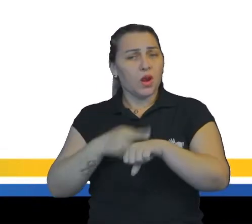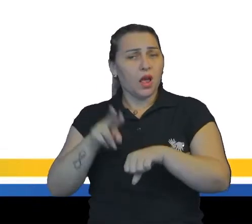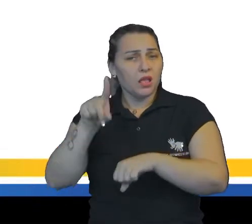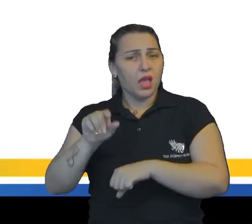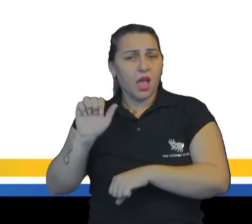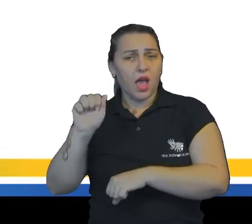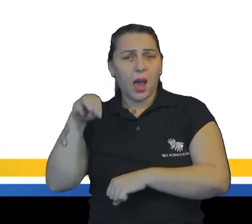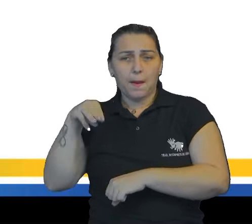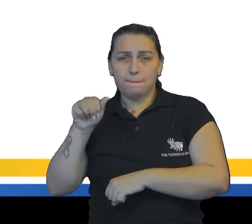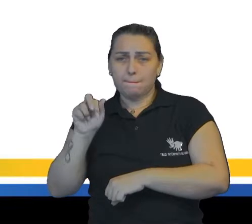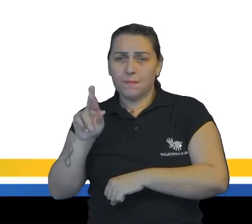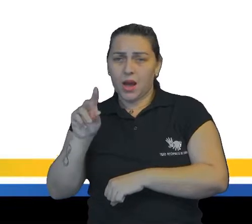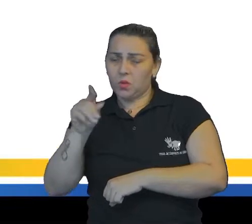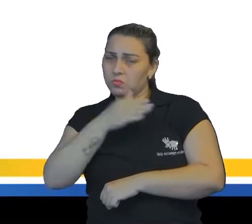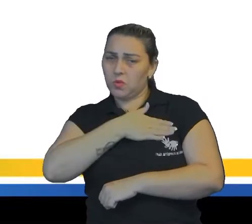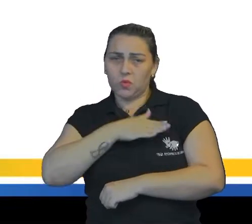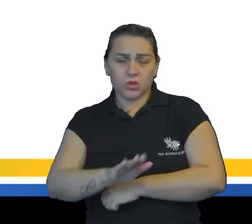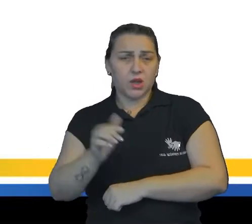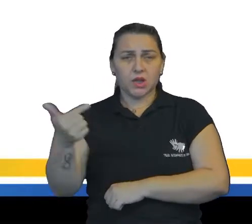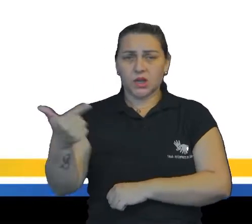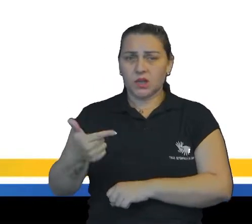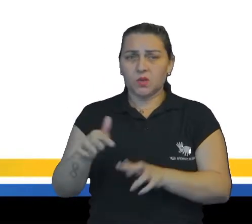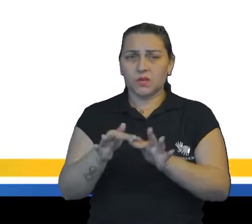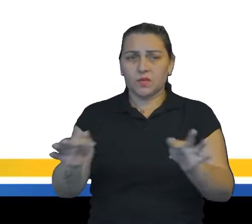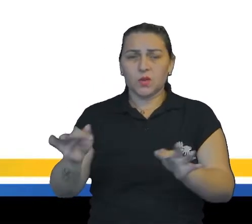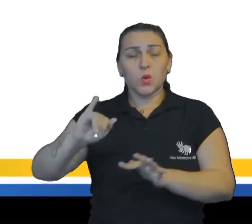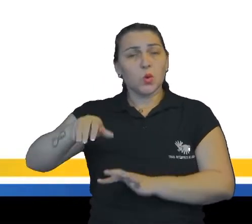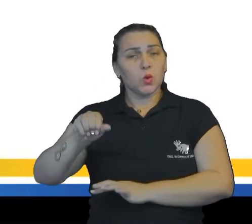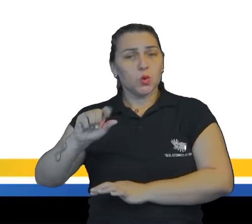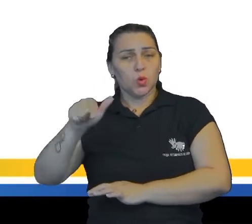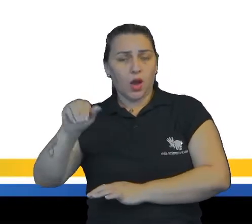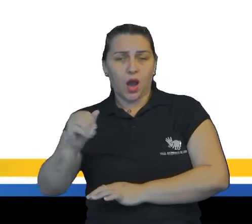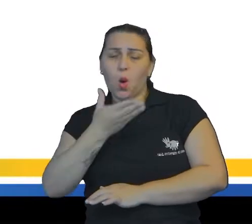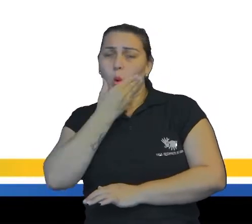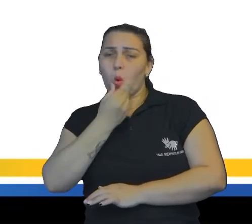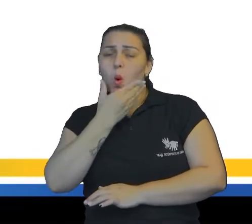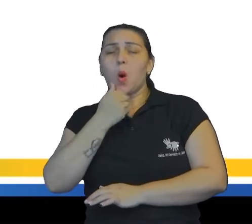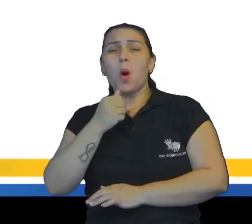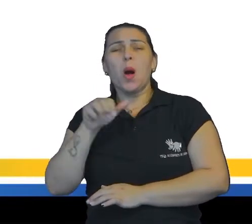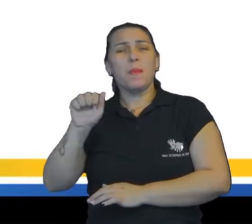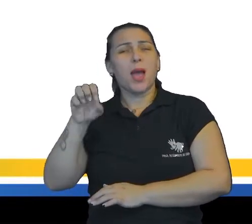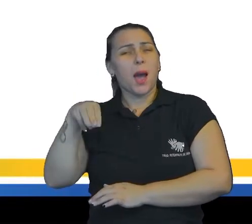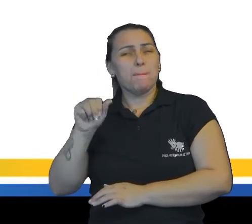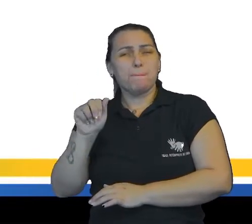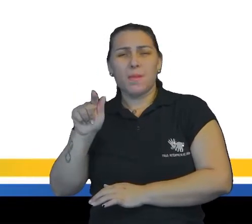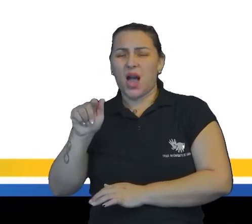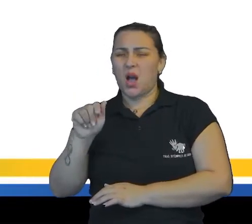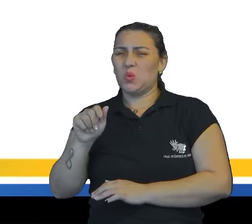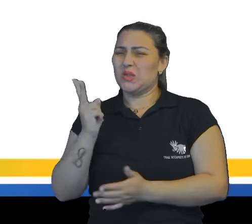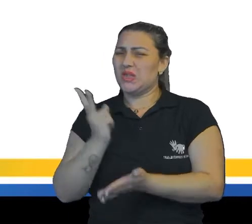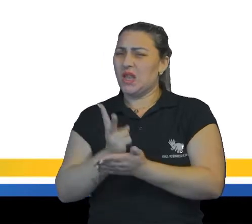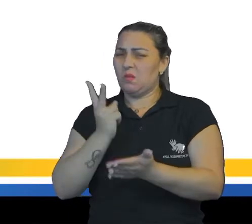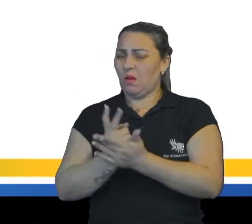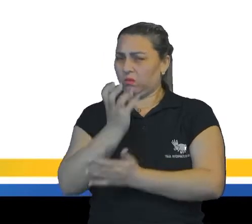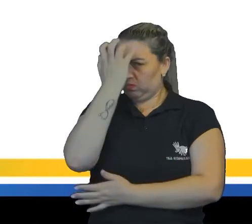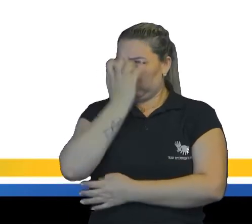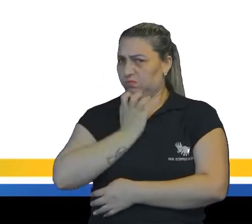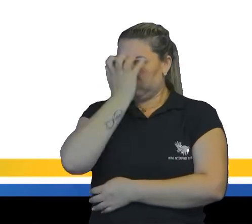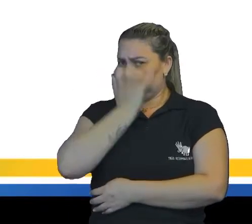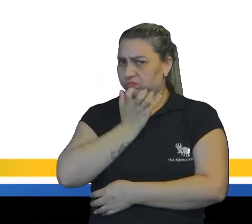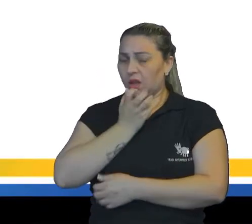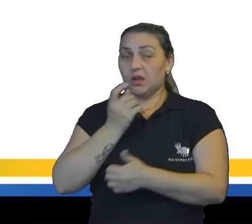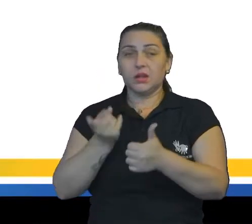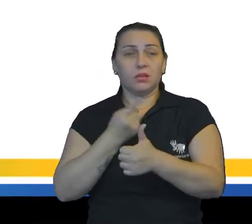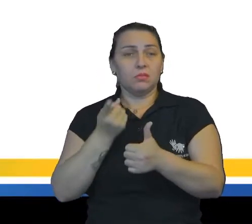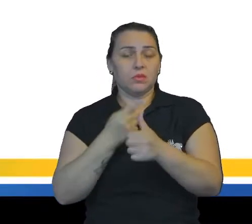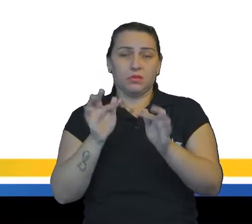amargo. Não gostei. Na segunda frase, João é um homem amargo. Está sempre de péssimo humor. Então, na